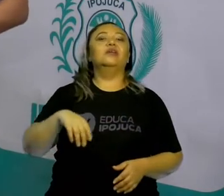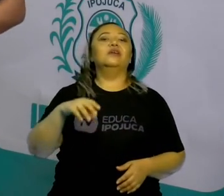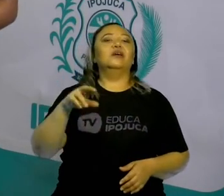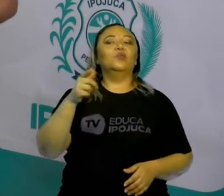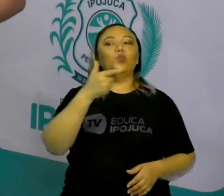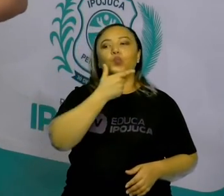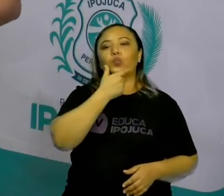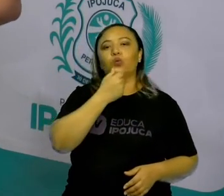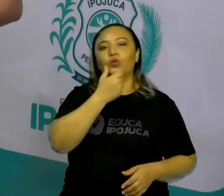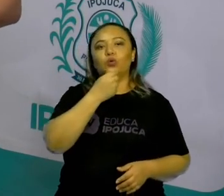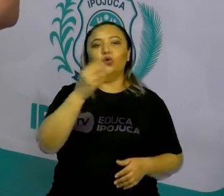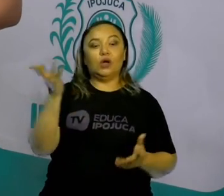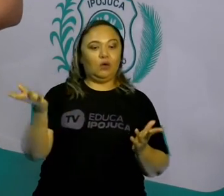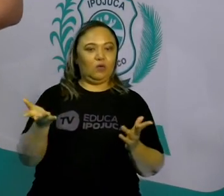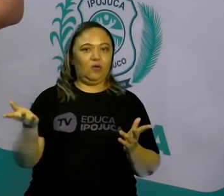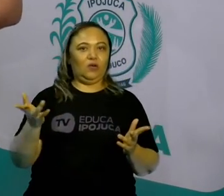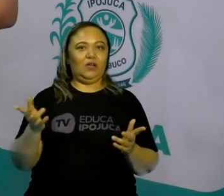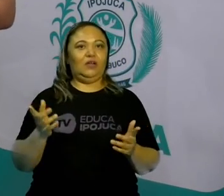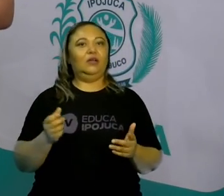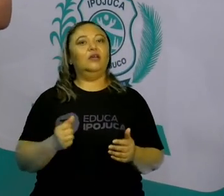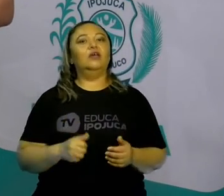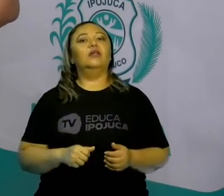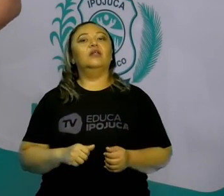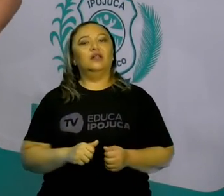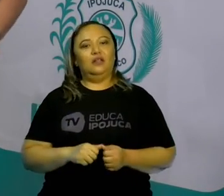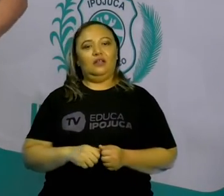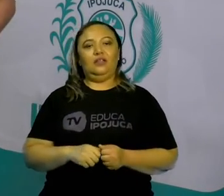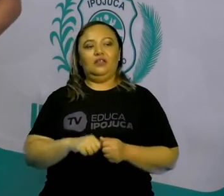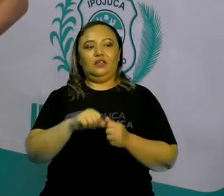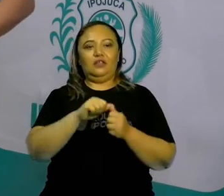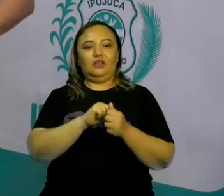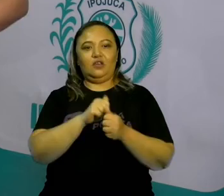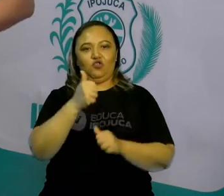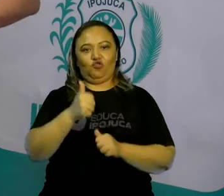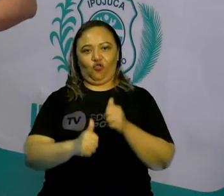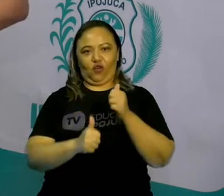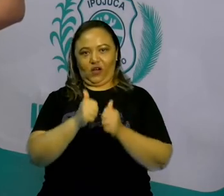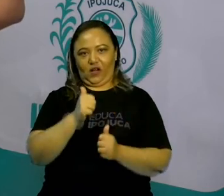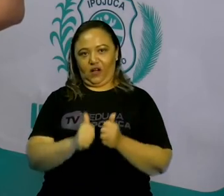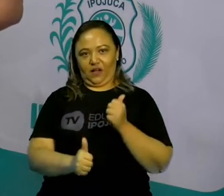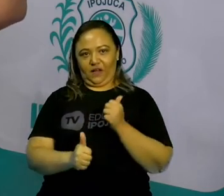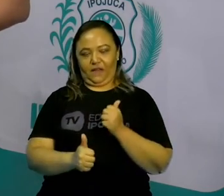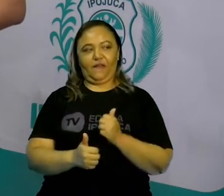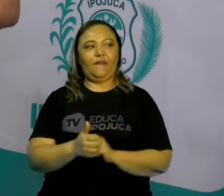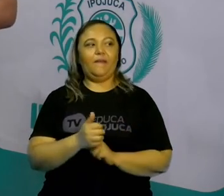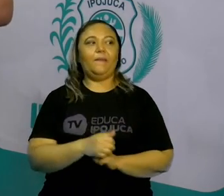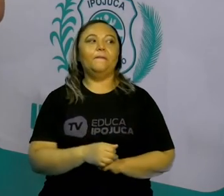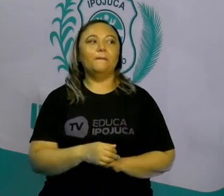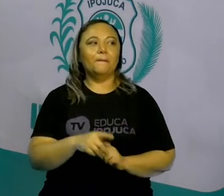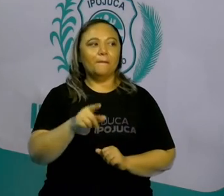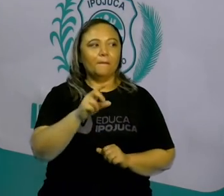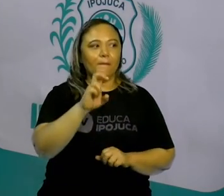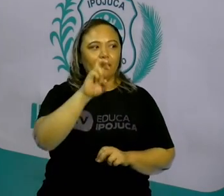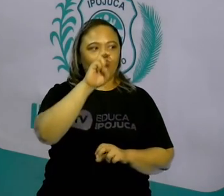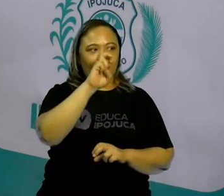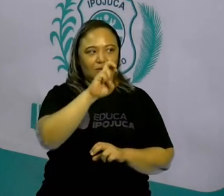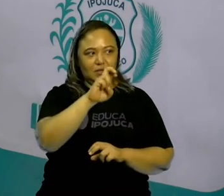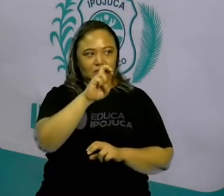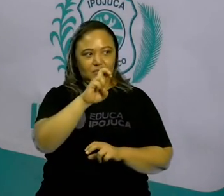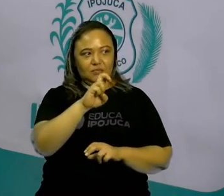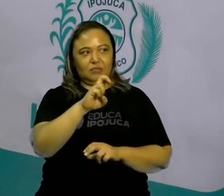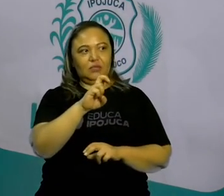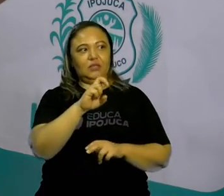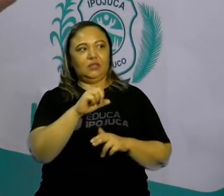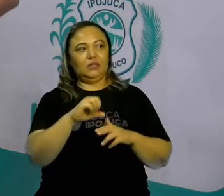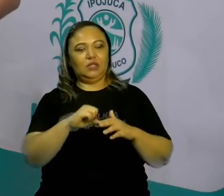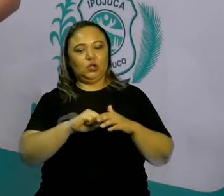Chance agora, ele entendeu. A chance agora é de cinco oitavos. Já respondeu logo de cara. Pois é. Cinco bananas